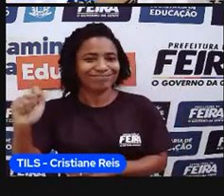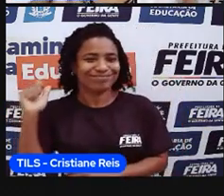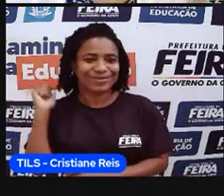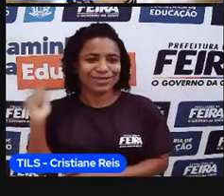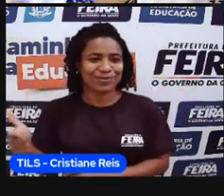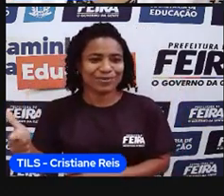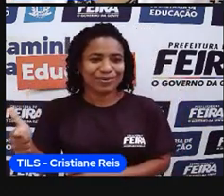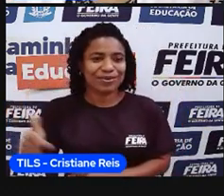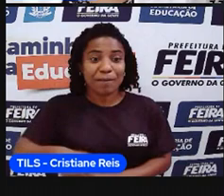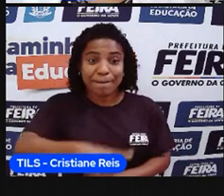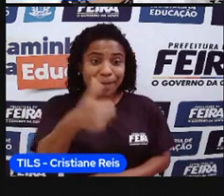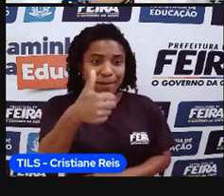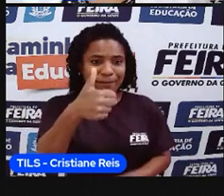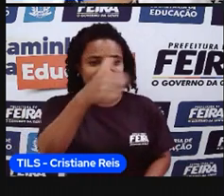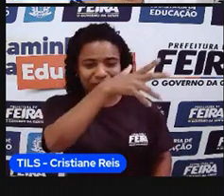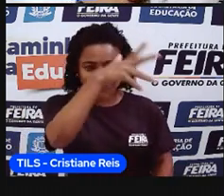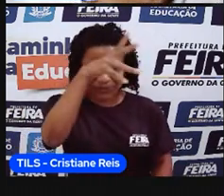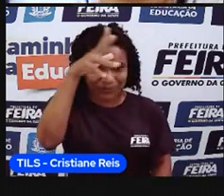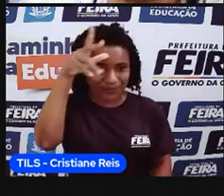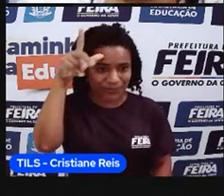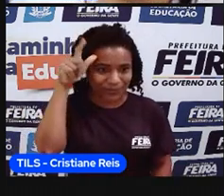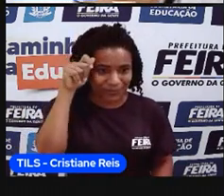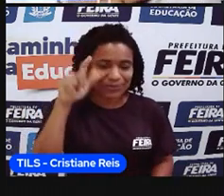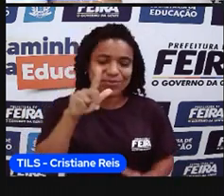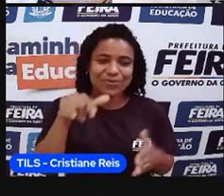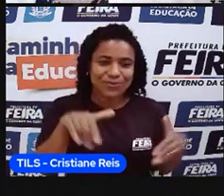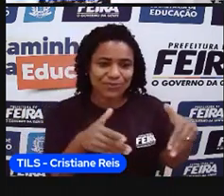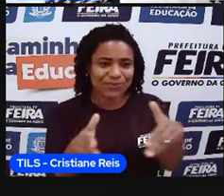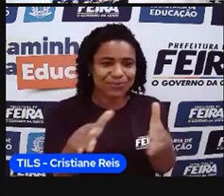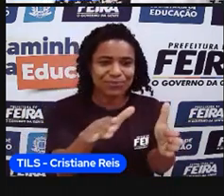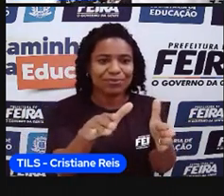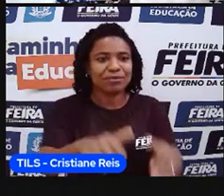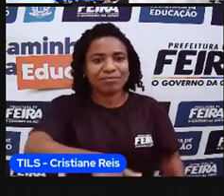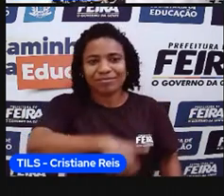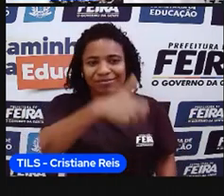rio de maior volume de água.